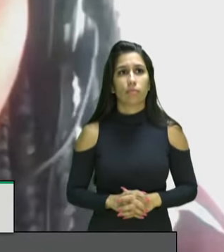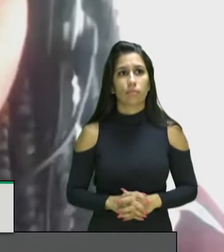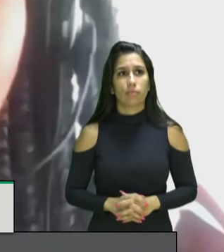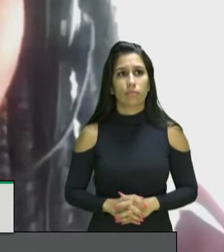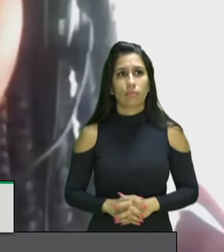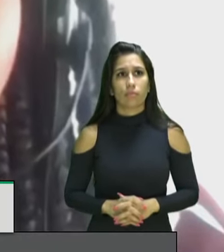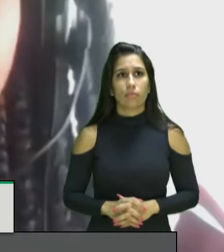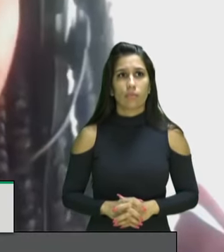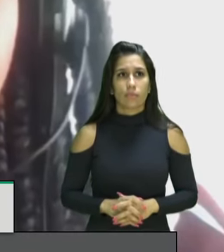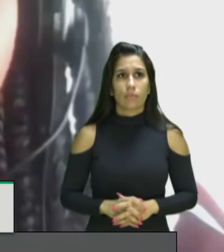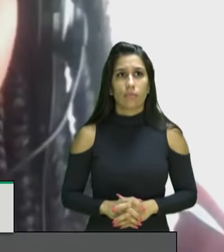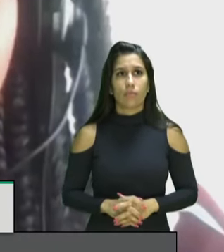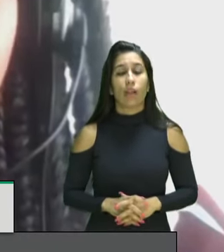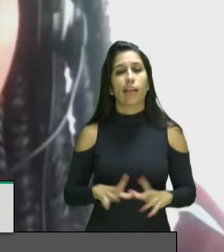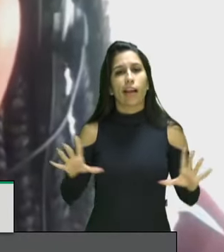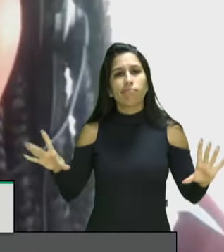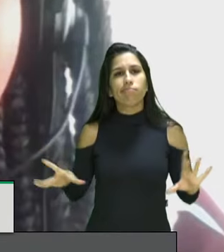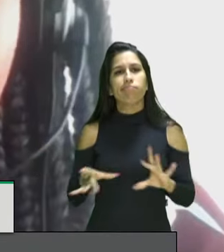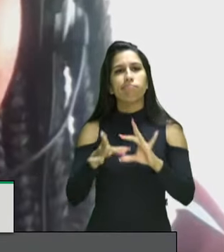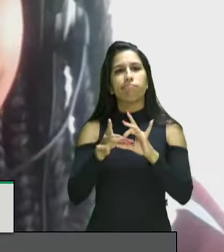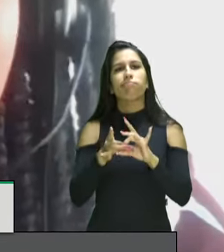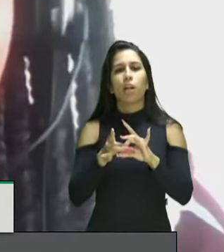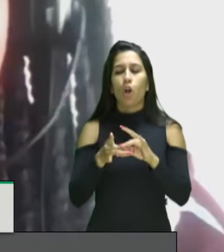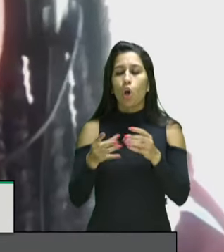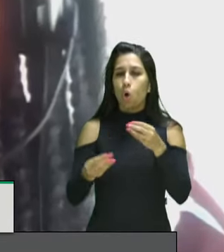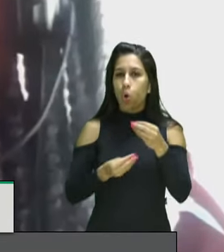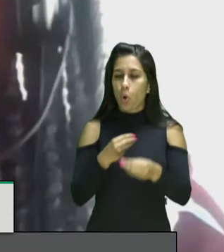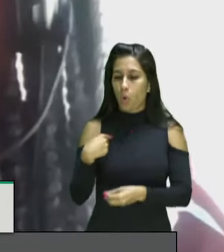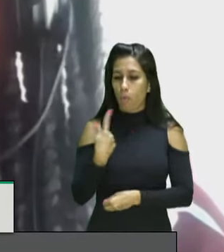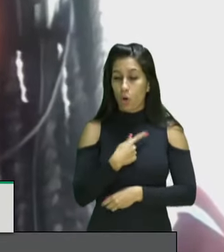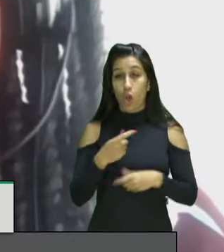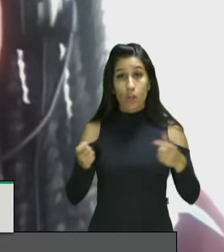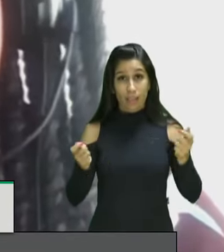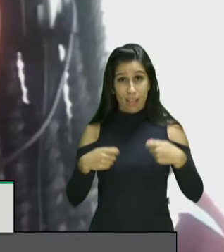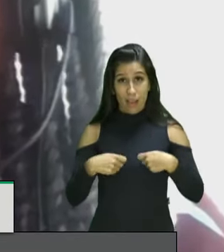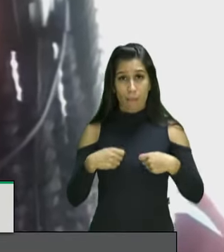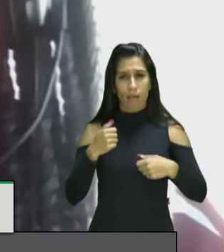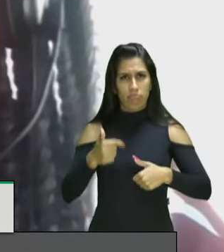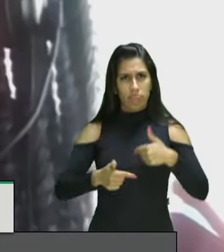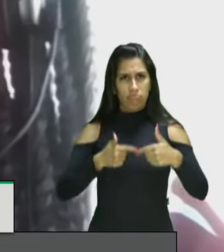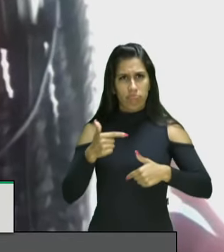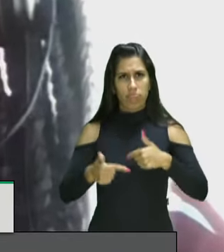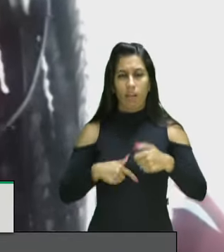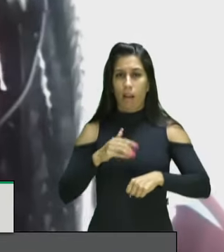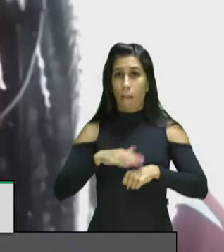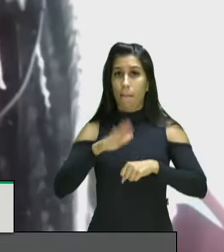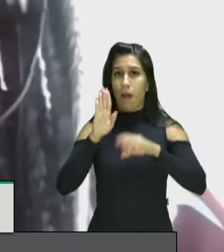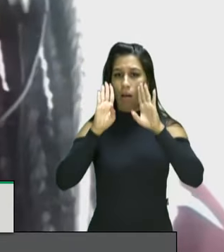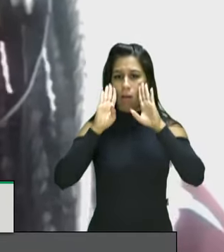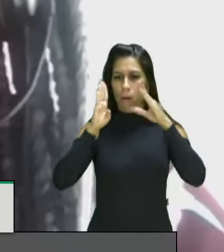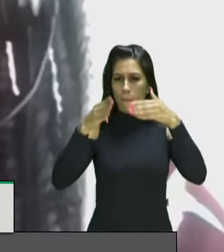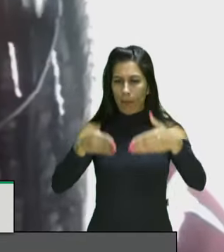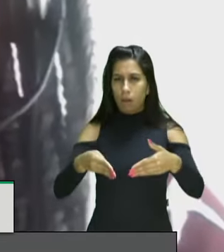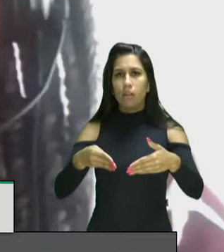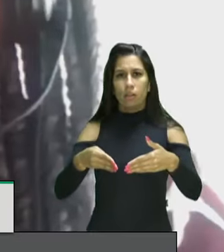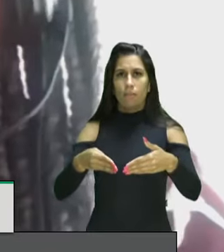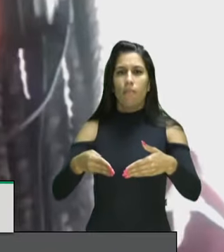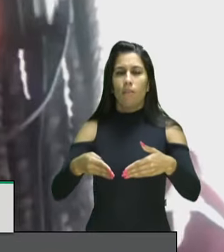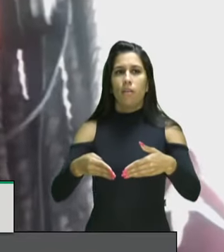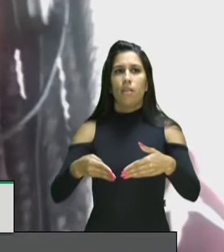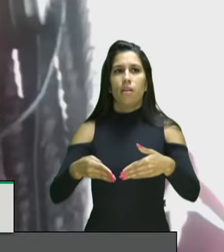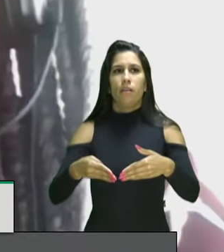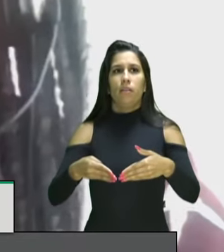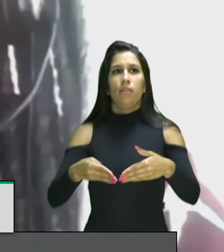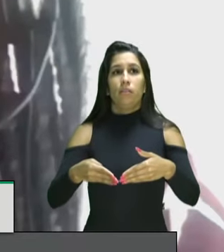essas intervenções no sentido de como a gente pode atuar de forma mais incisiva para acessar essa